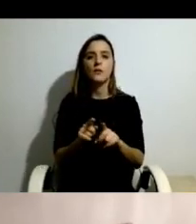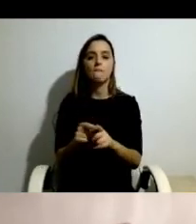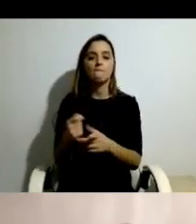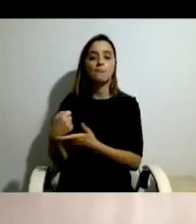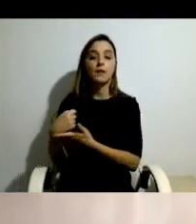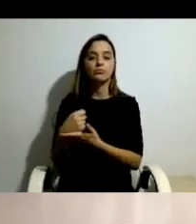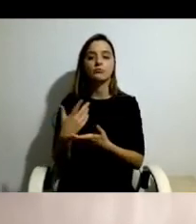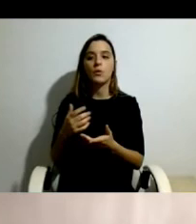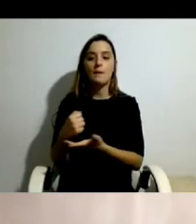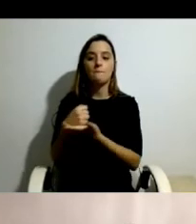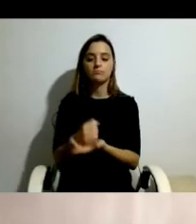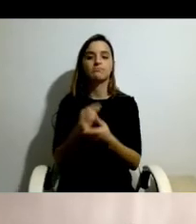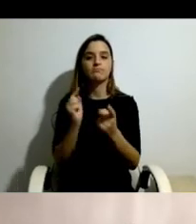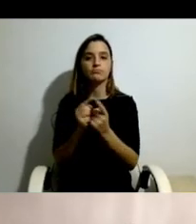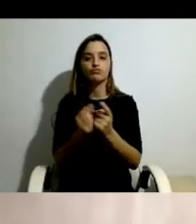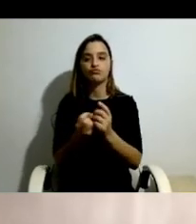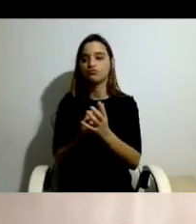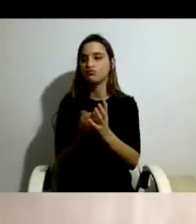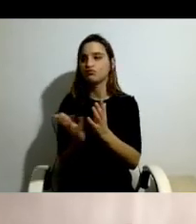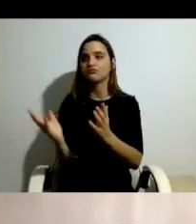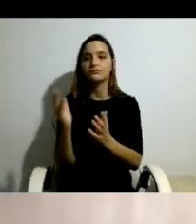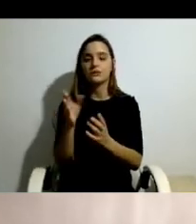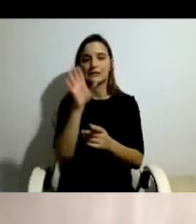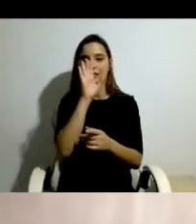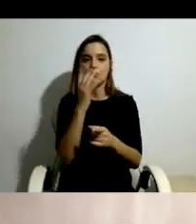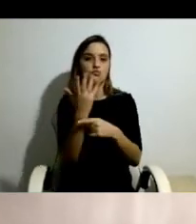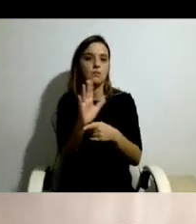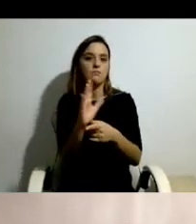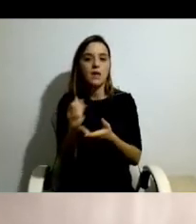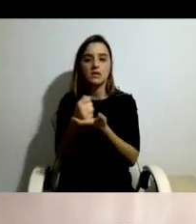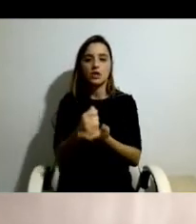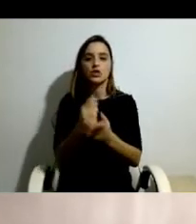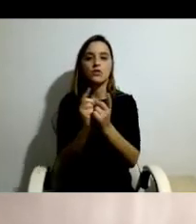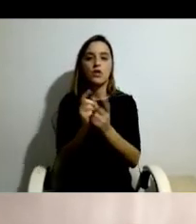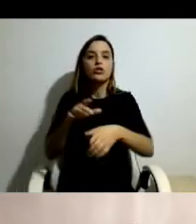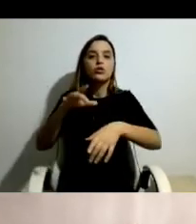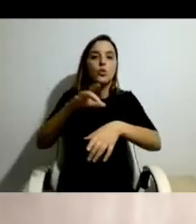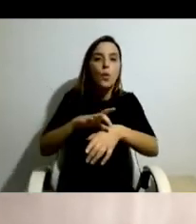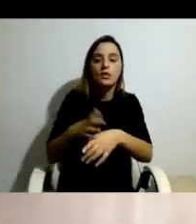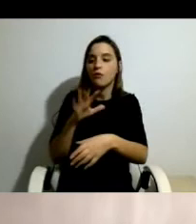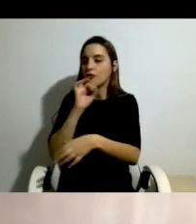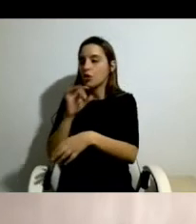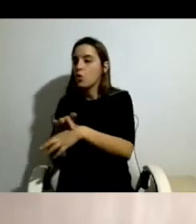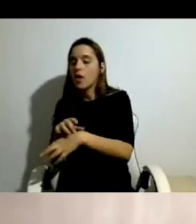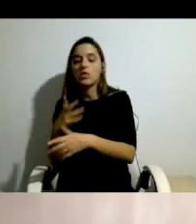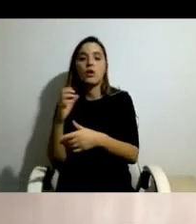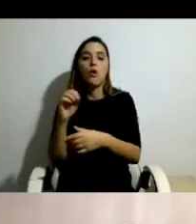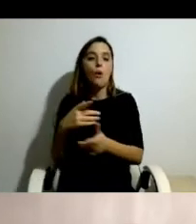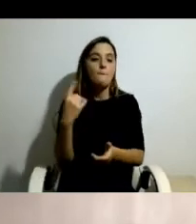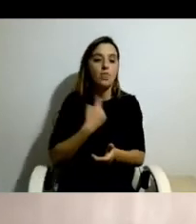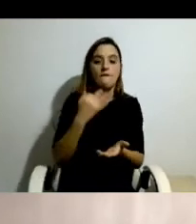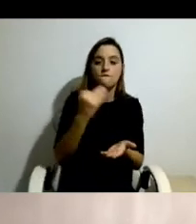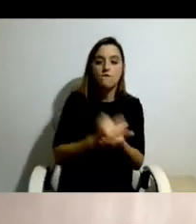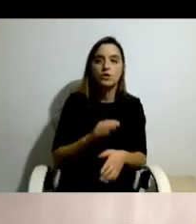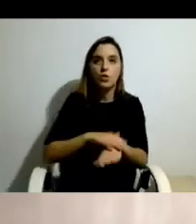assistentes pessoais para que, caso a assistente pessoal ficasse doente, tivesse um filho doente, tivesse que faltar por outra qualquer